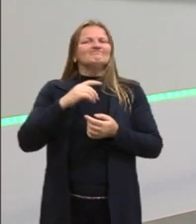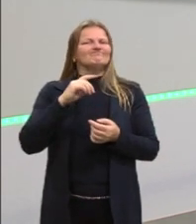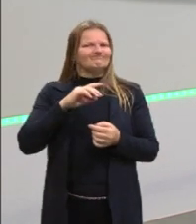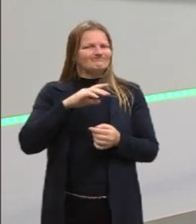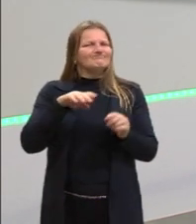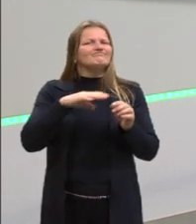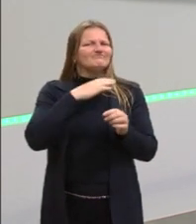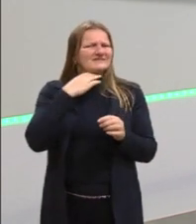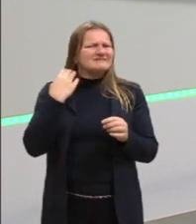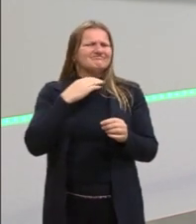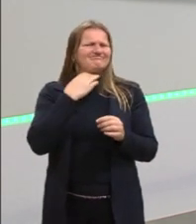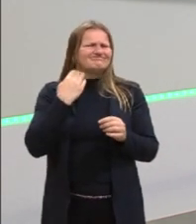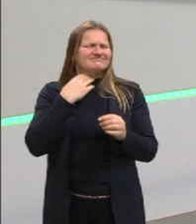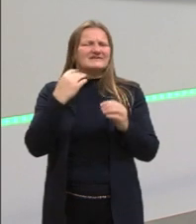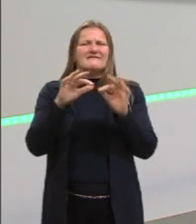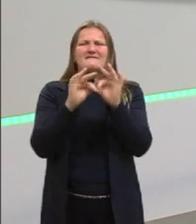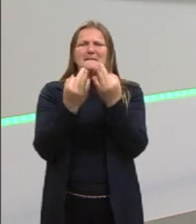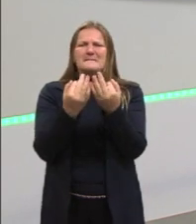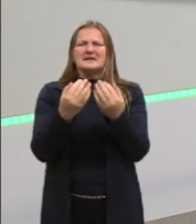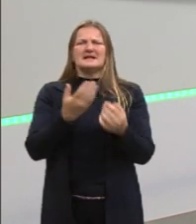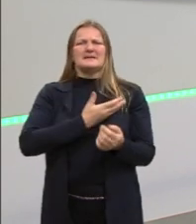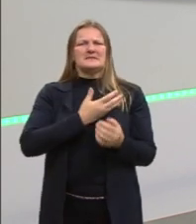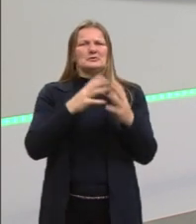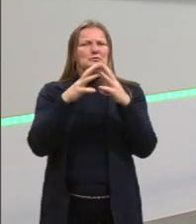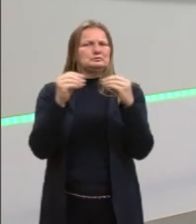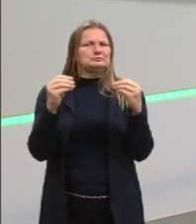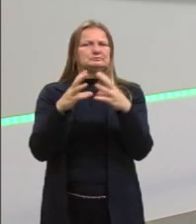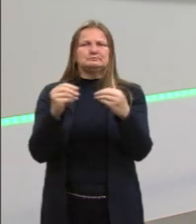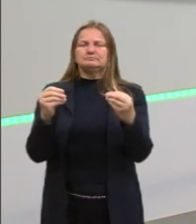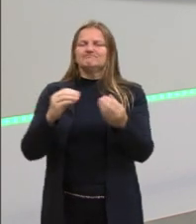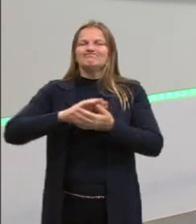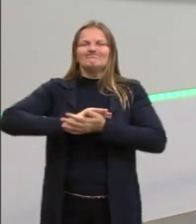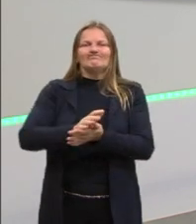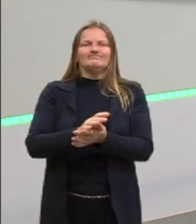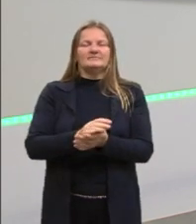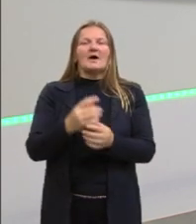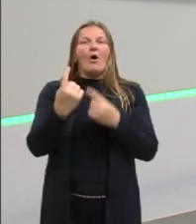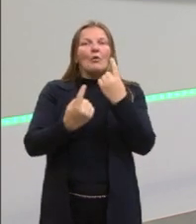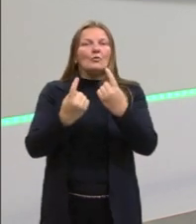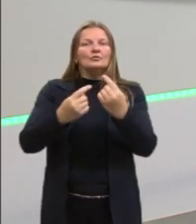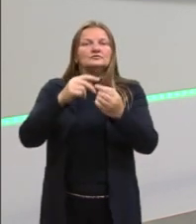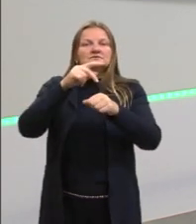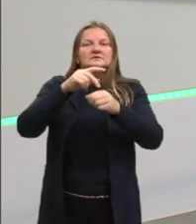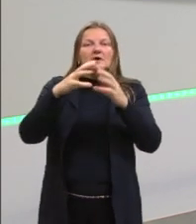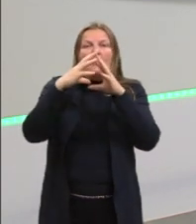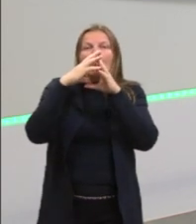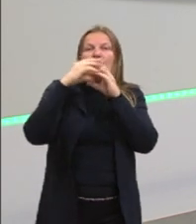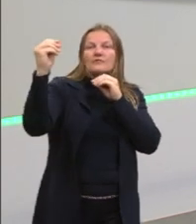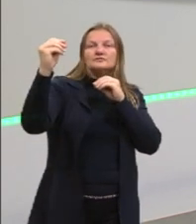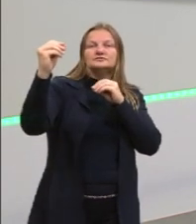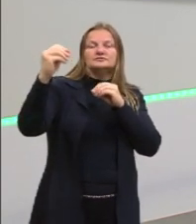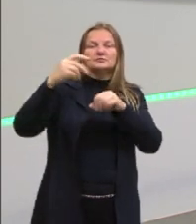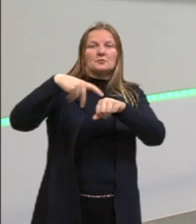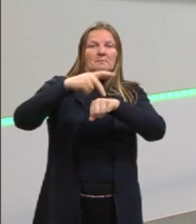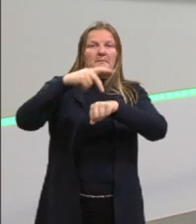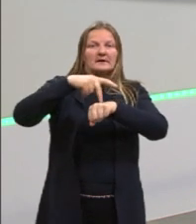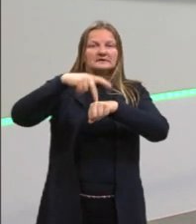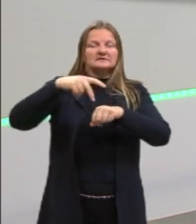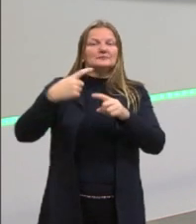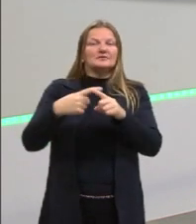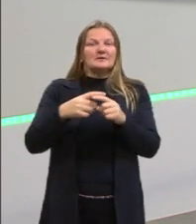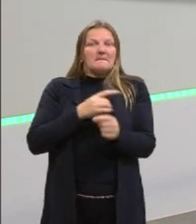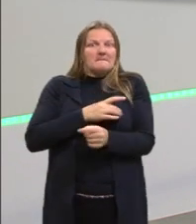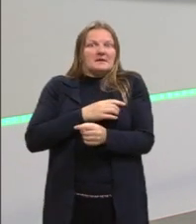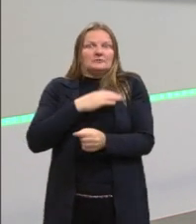perderam amigos, familiares. Então, muitos, para sobreviver, fugiram do país, para não serem mortos. E a gente falou que vários